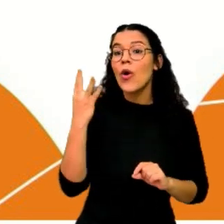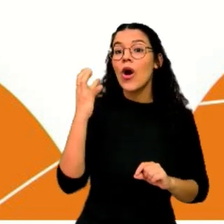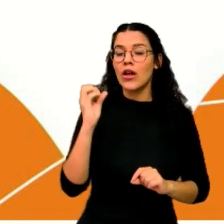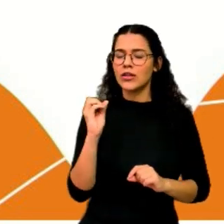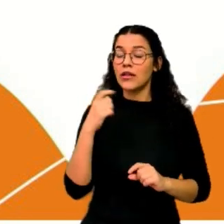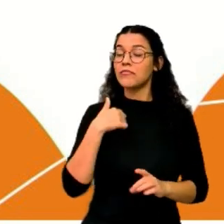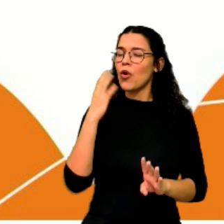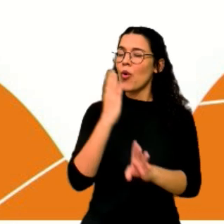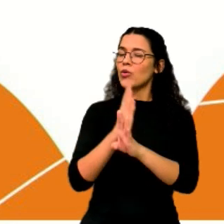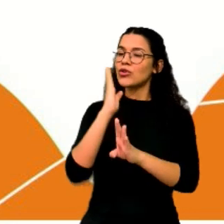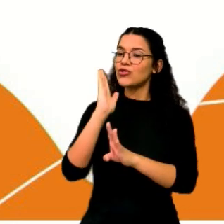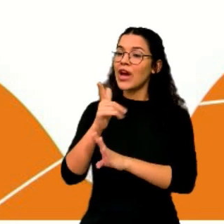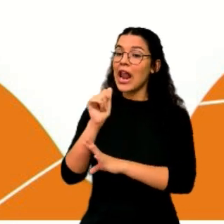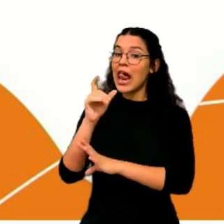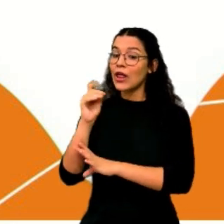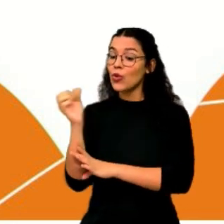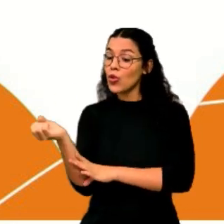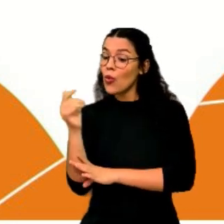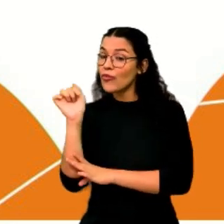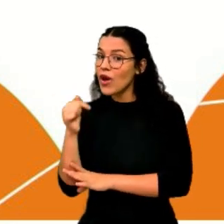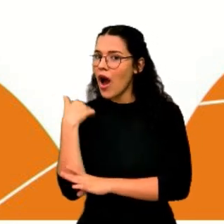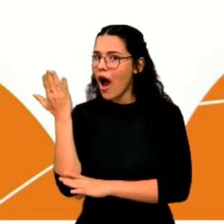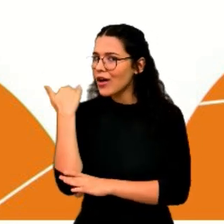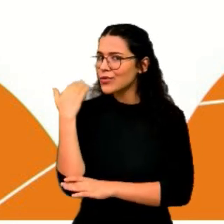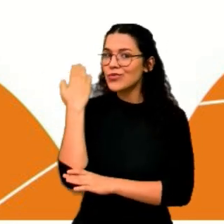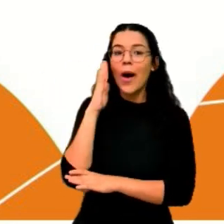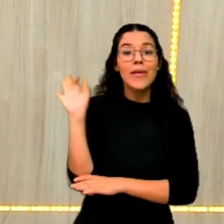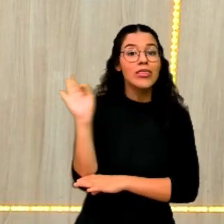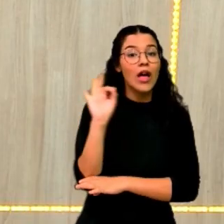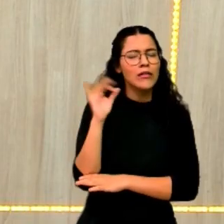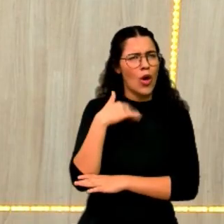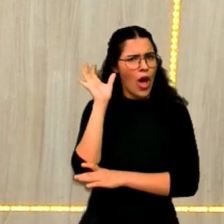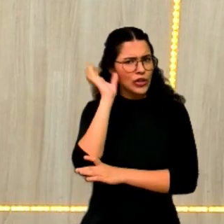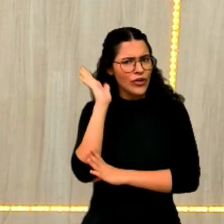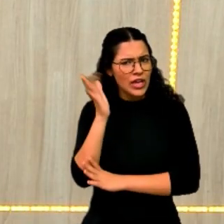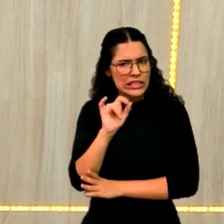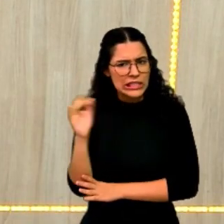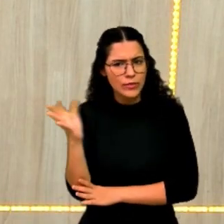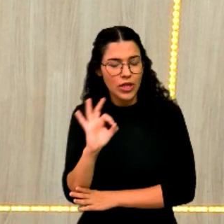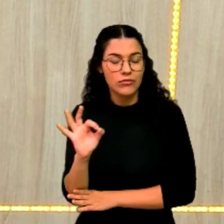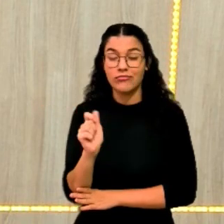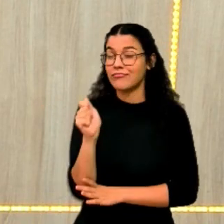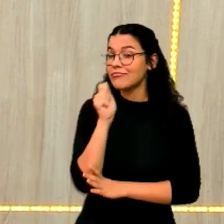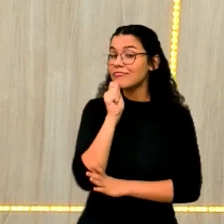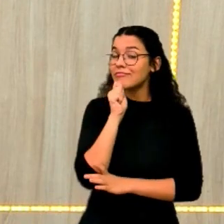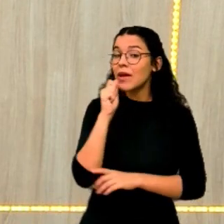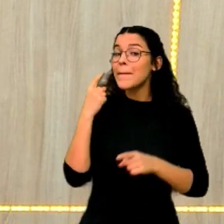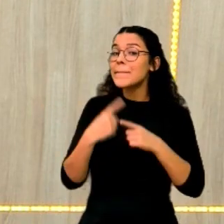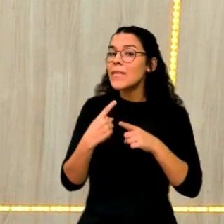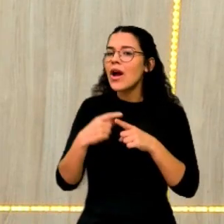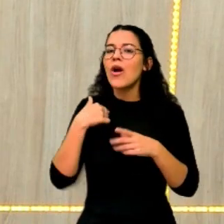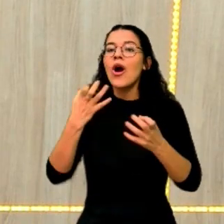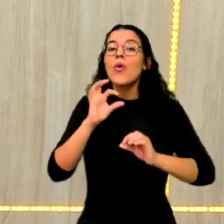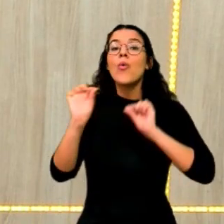o lado que eu não conhecia deste triângulo. Resolvi a questão? Ainda não. Por quê? Porque o que